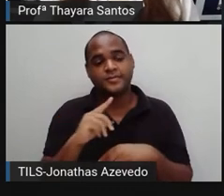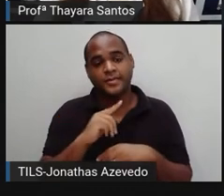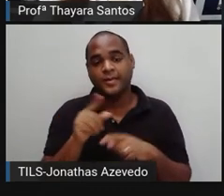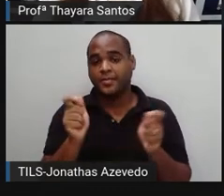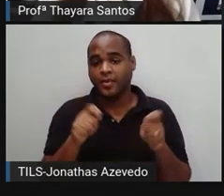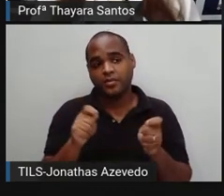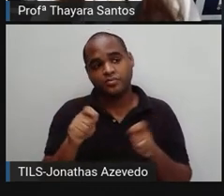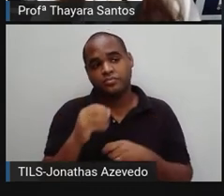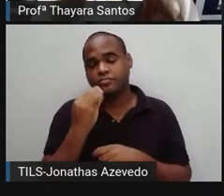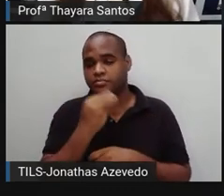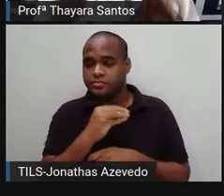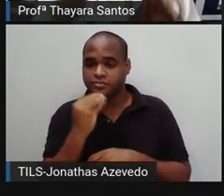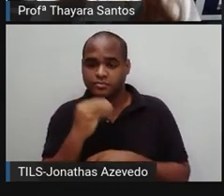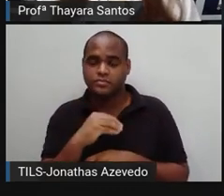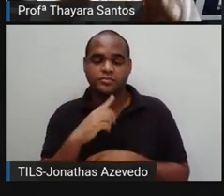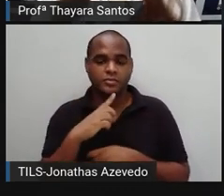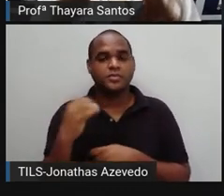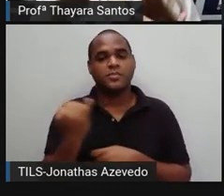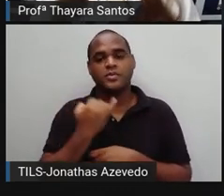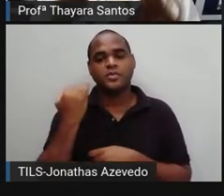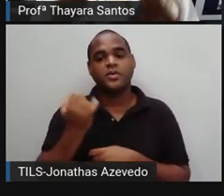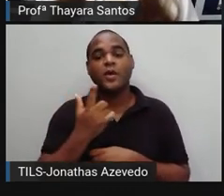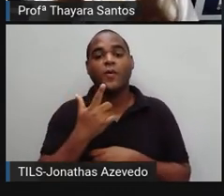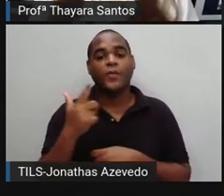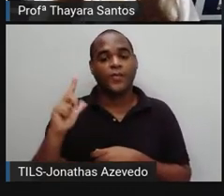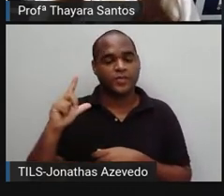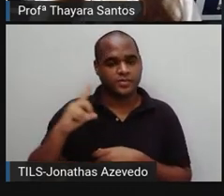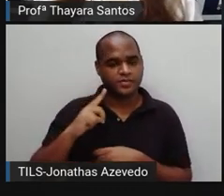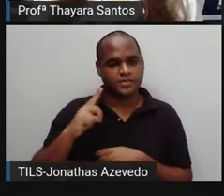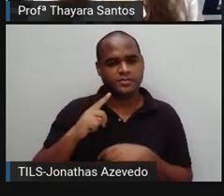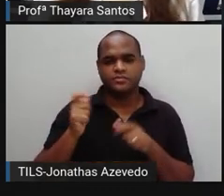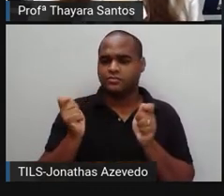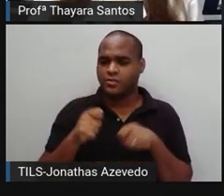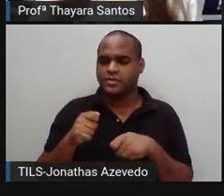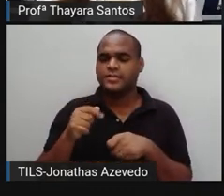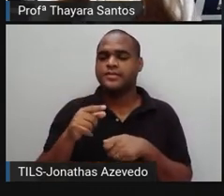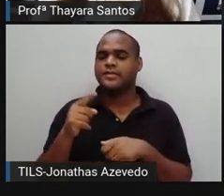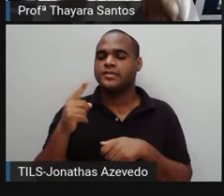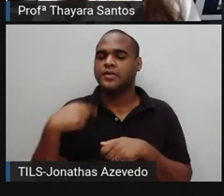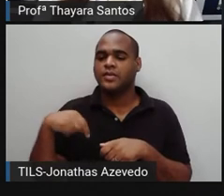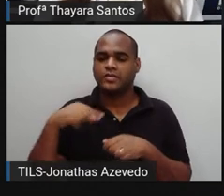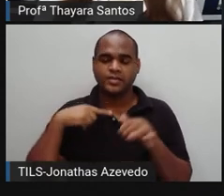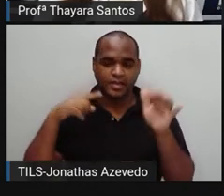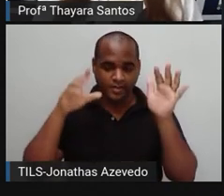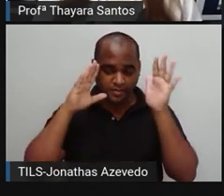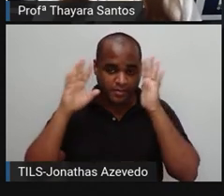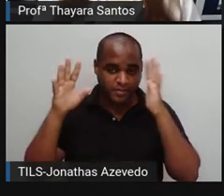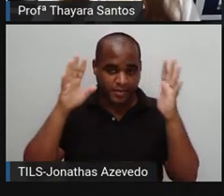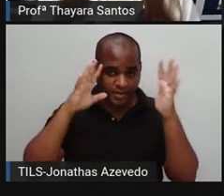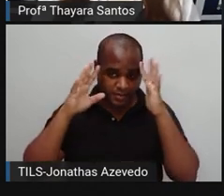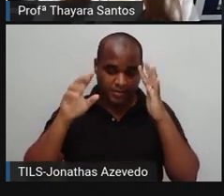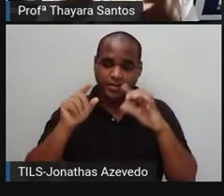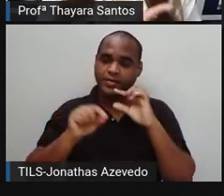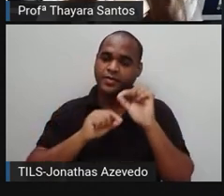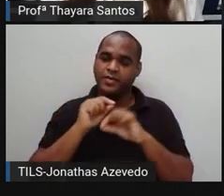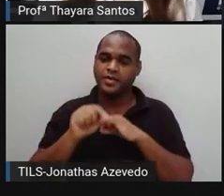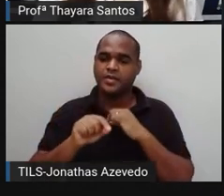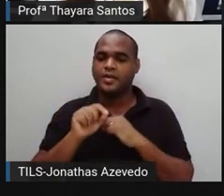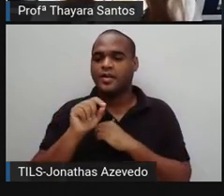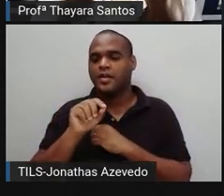alternativa. E outra coisa, é sempre que possível, a gente dá preferência por consumir produtos que são